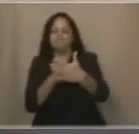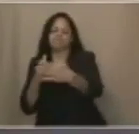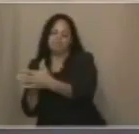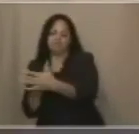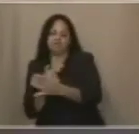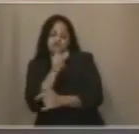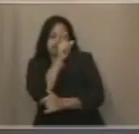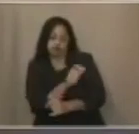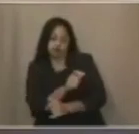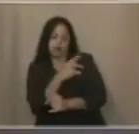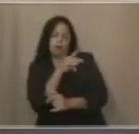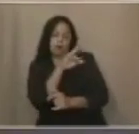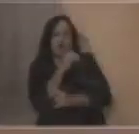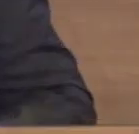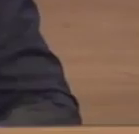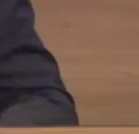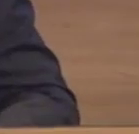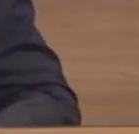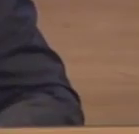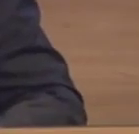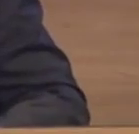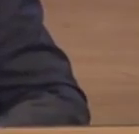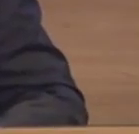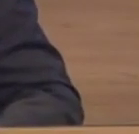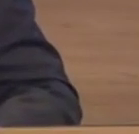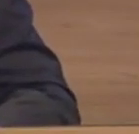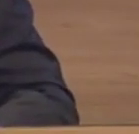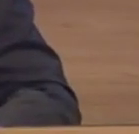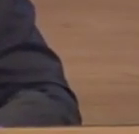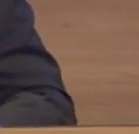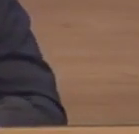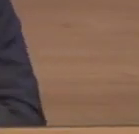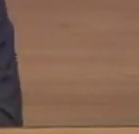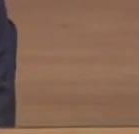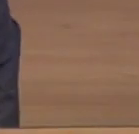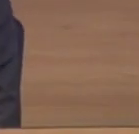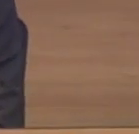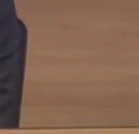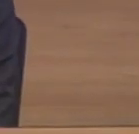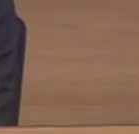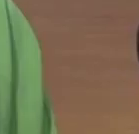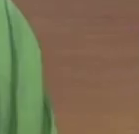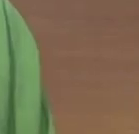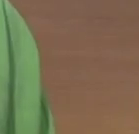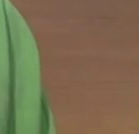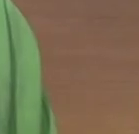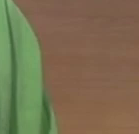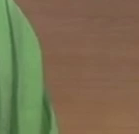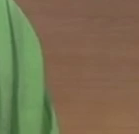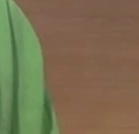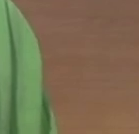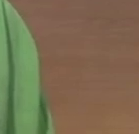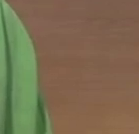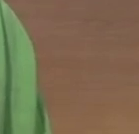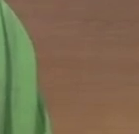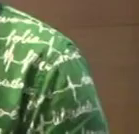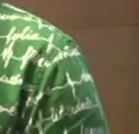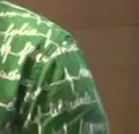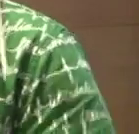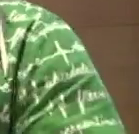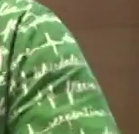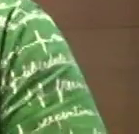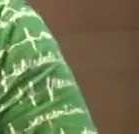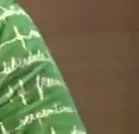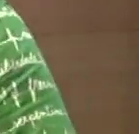devolve esperança e resgata vidas. Na cerimônia, presidida pelo vereador Heriberto Rafael, a história de vida da homenageada